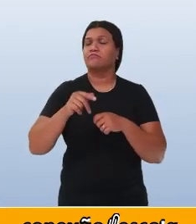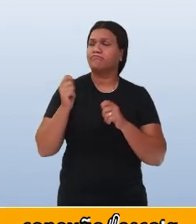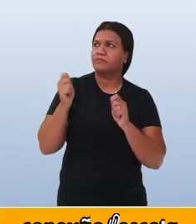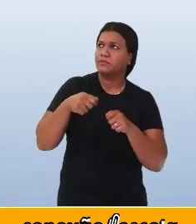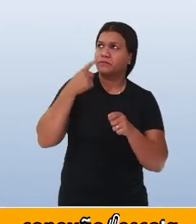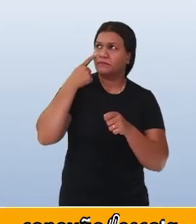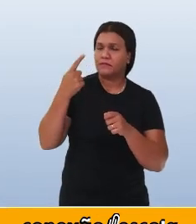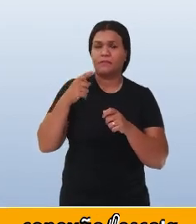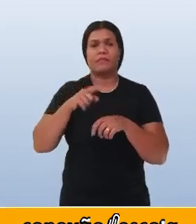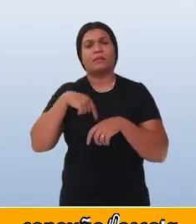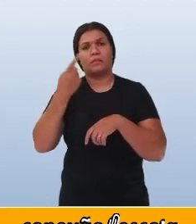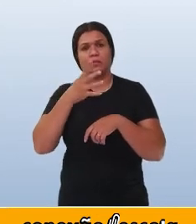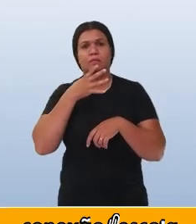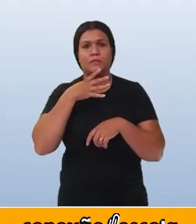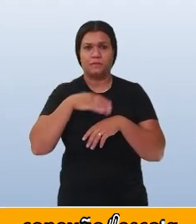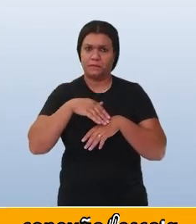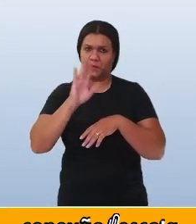tarde.